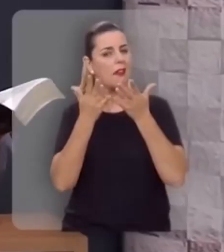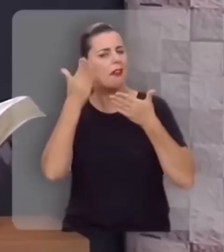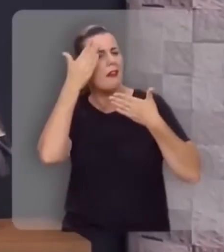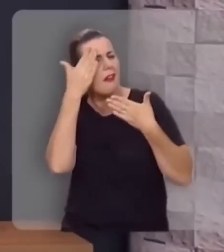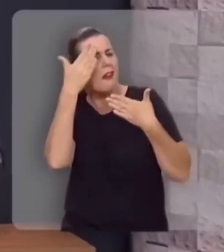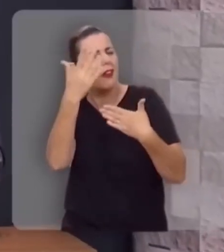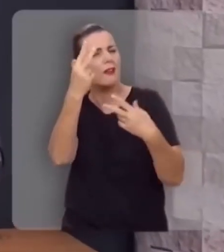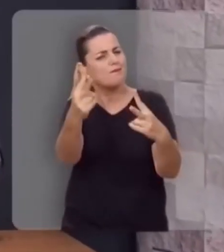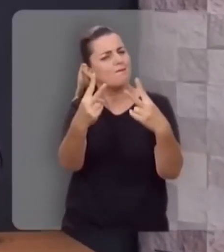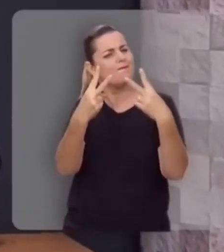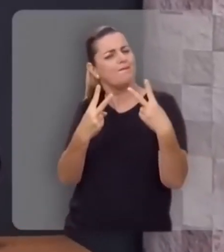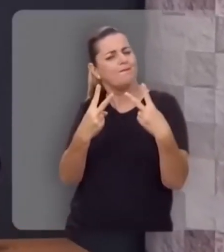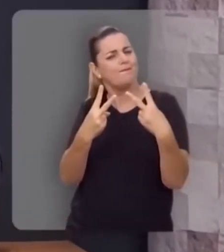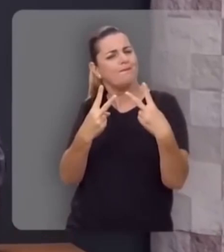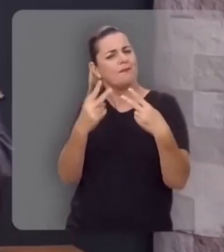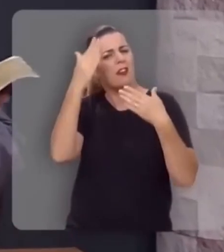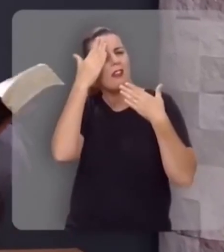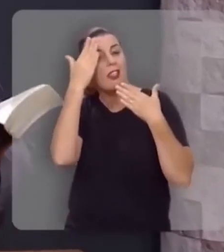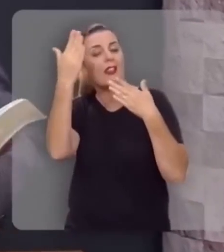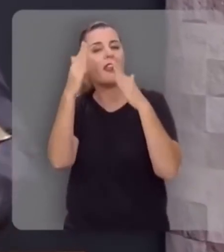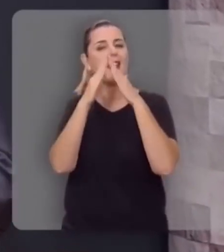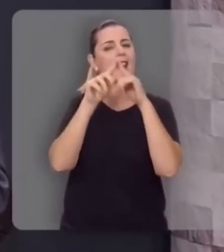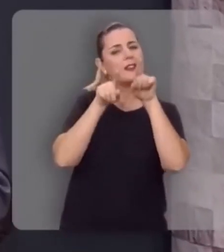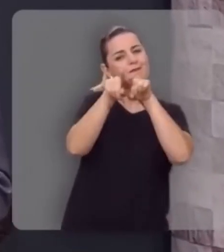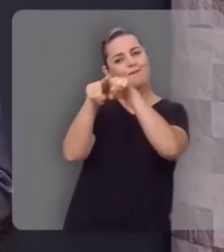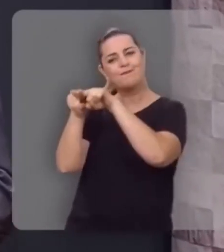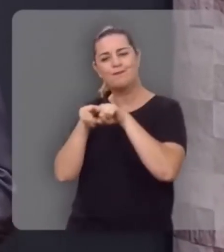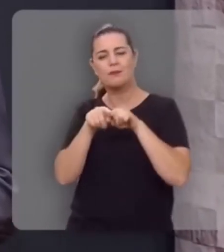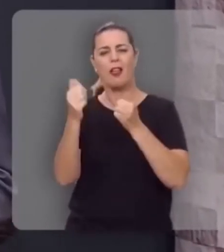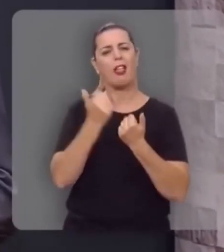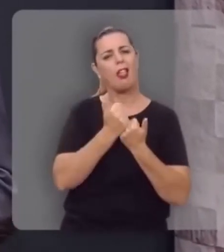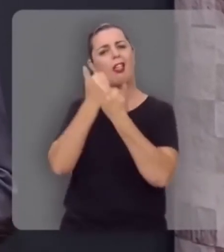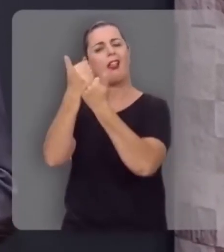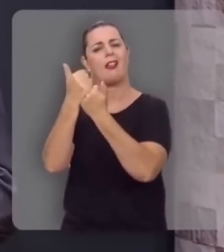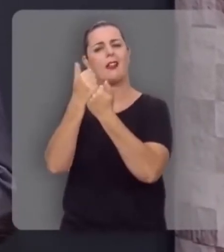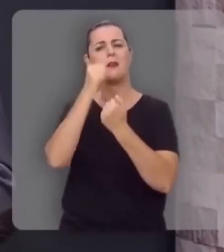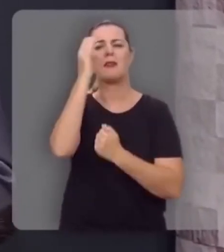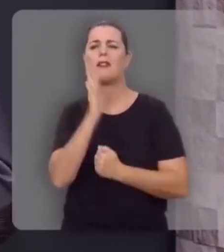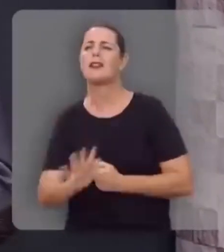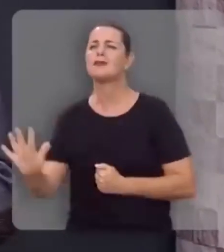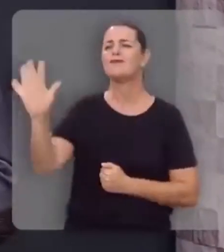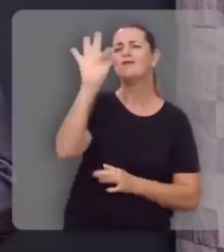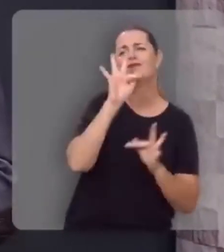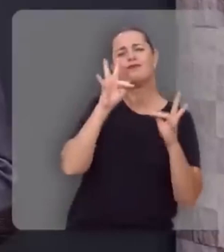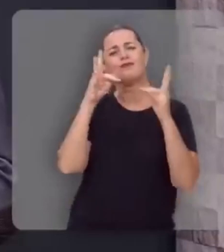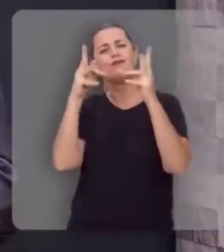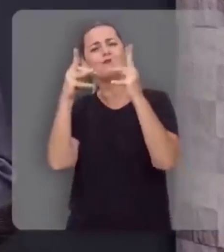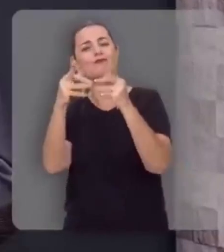Agradecer sua audiência, agradecer as igrejas irmãs que nos apoiam Brasil afora